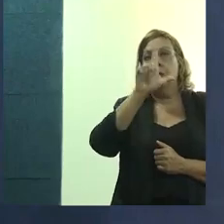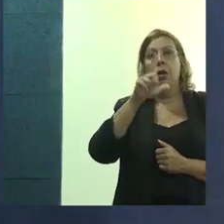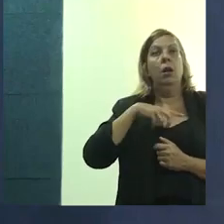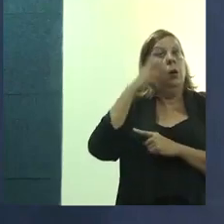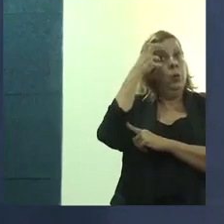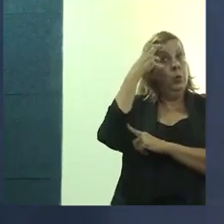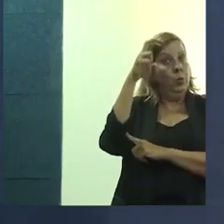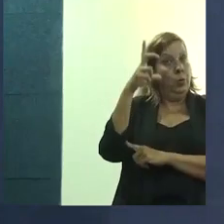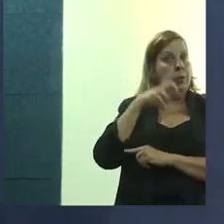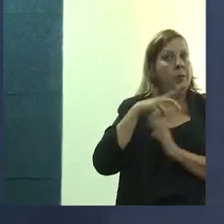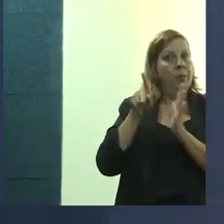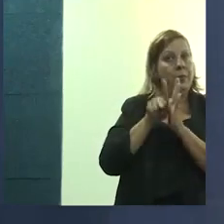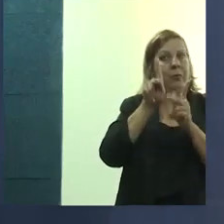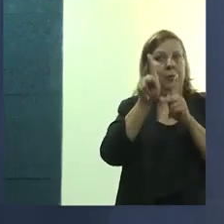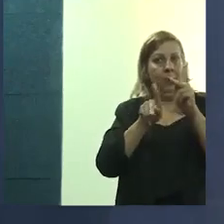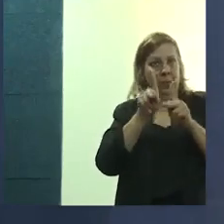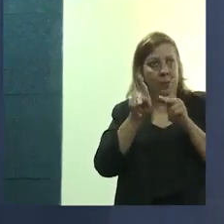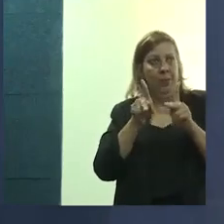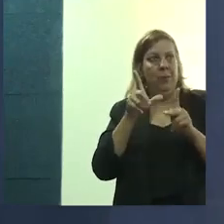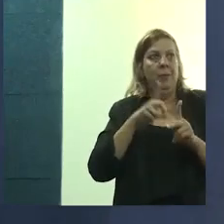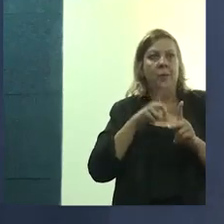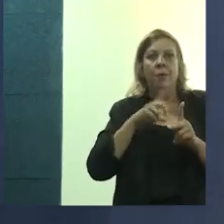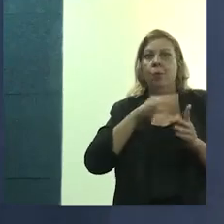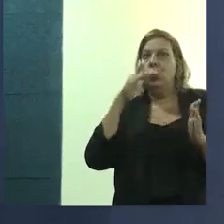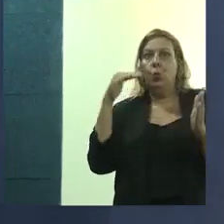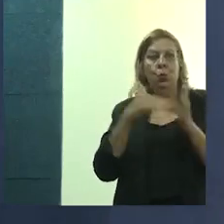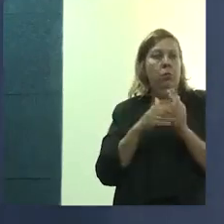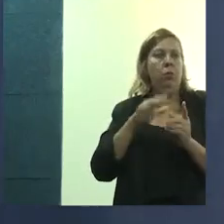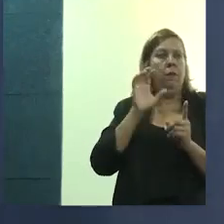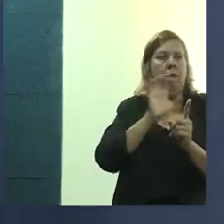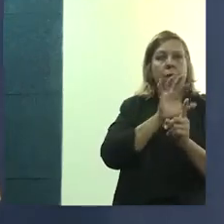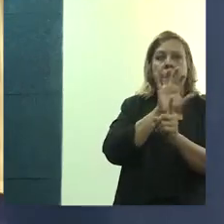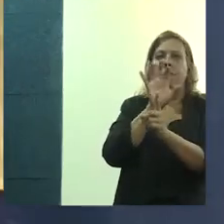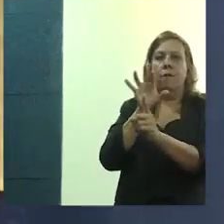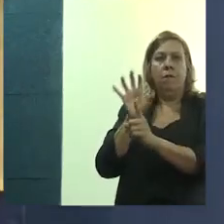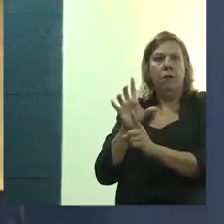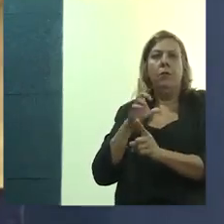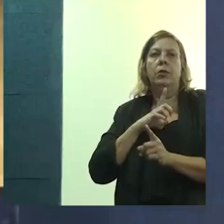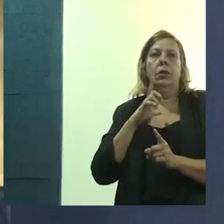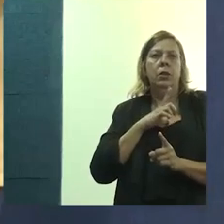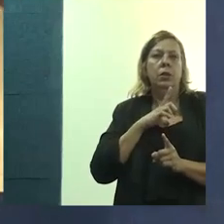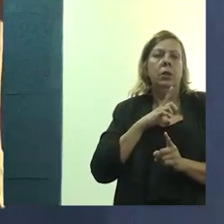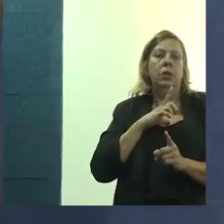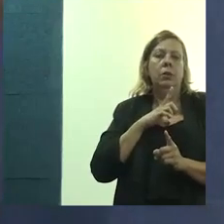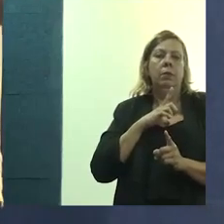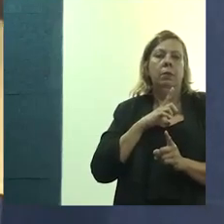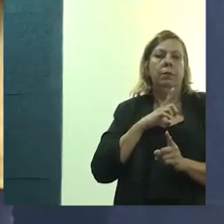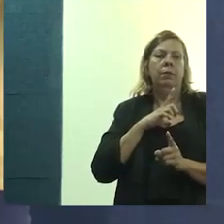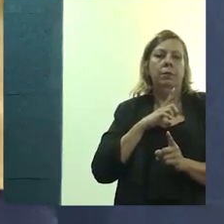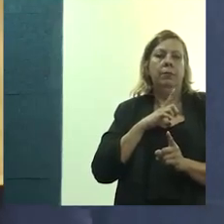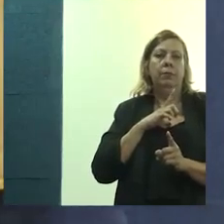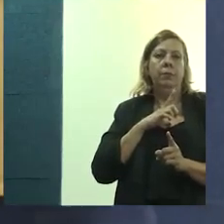Laranjeiras, que é a cultura popular, advinda de toda essa influência